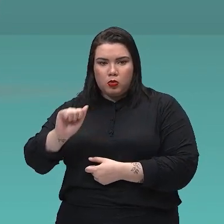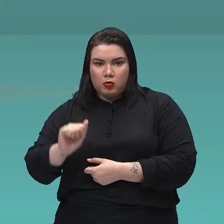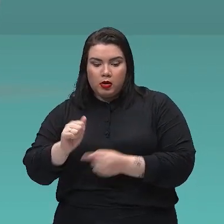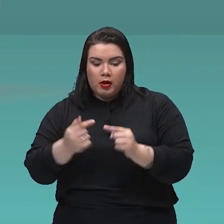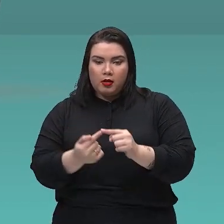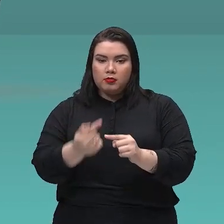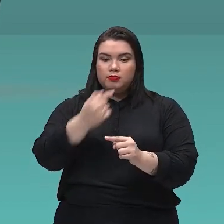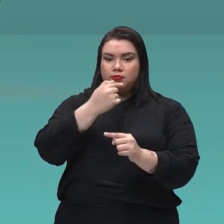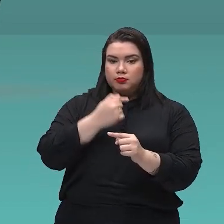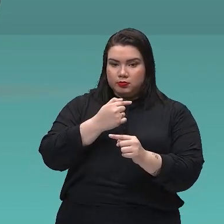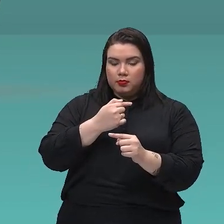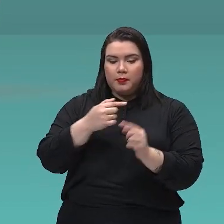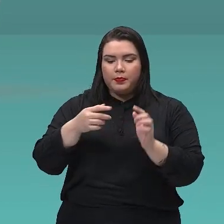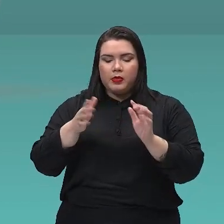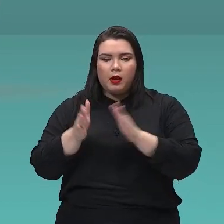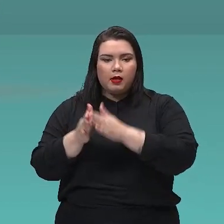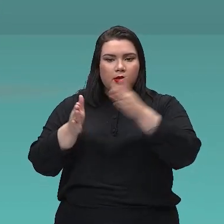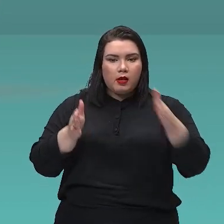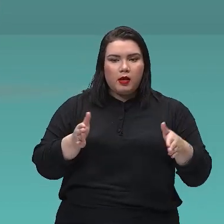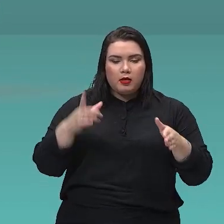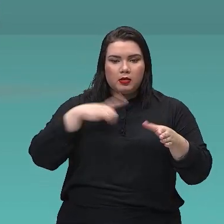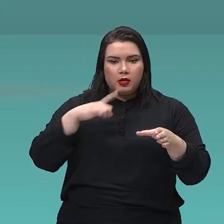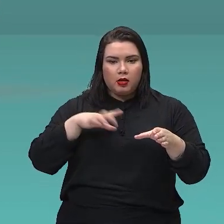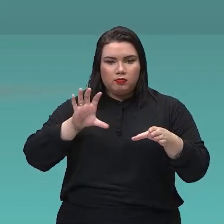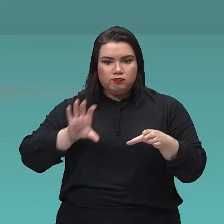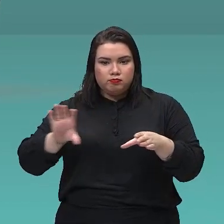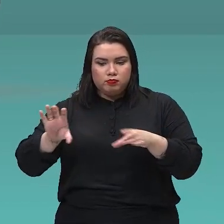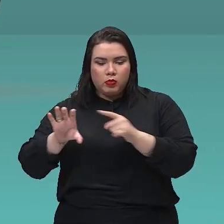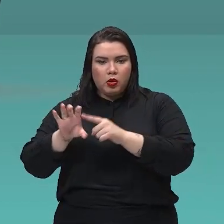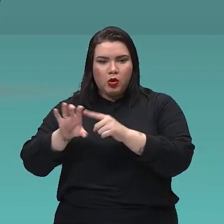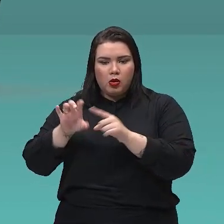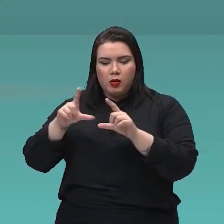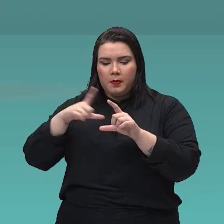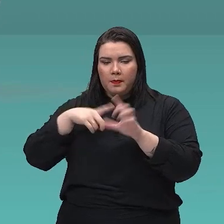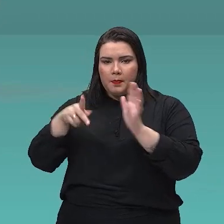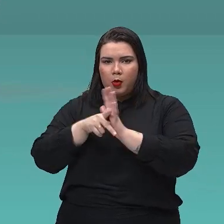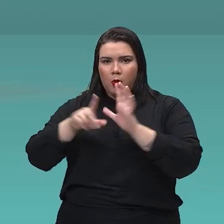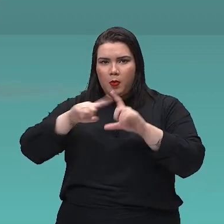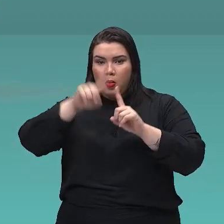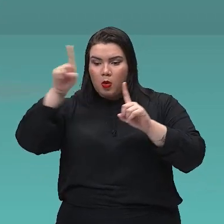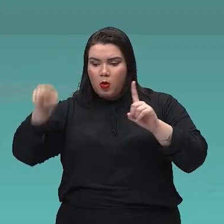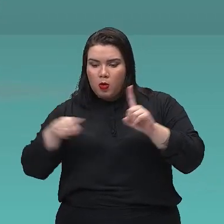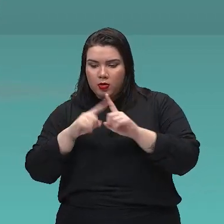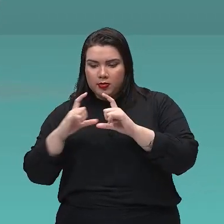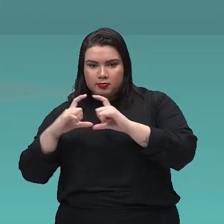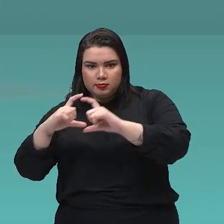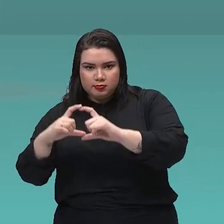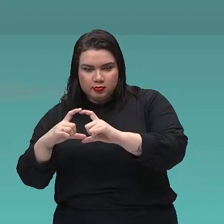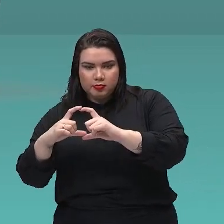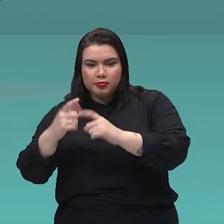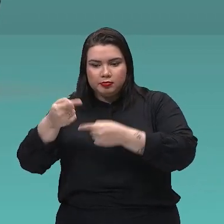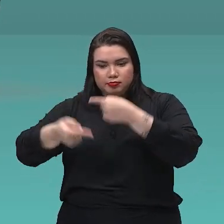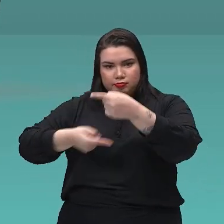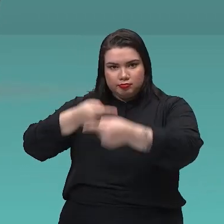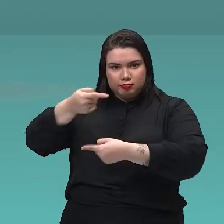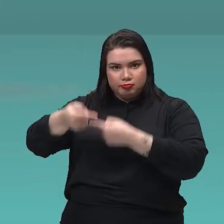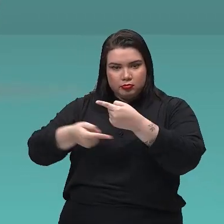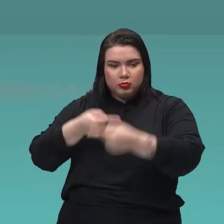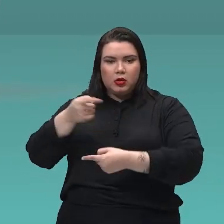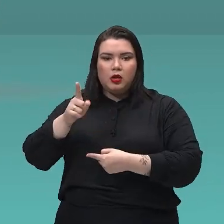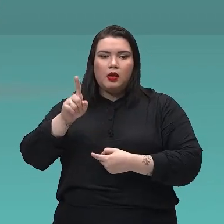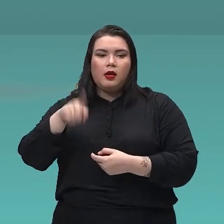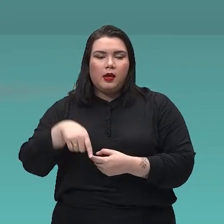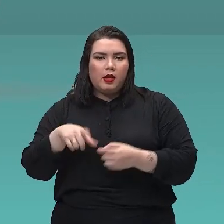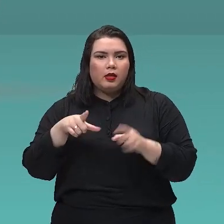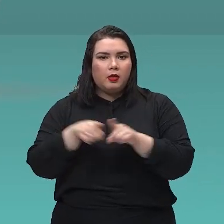né? Onde estão ali engatadas uma, digamos, uma corrente. E o movimento